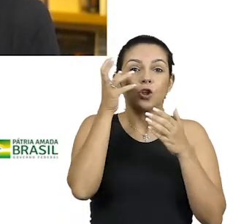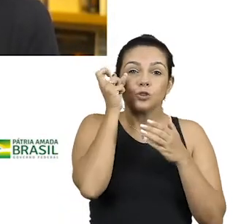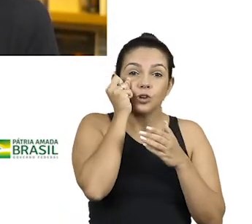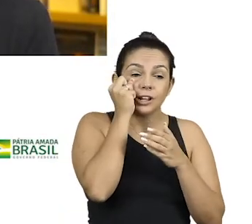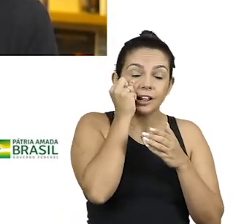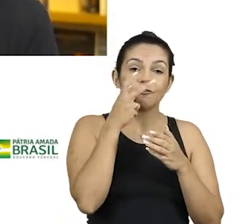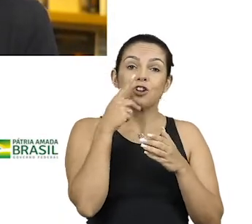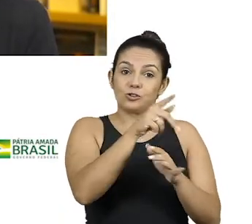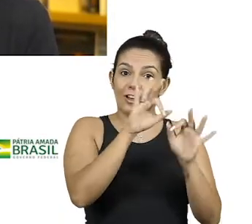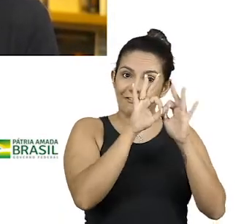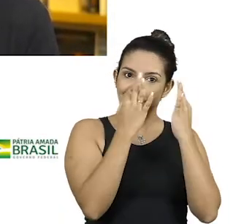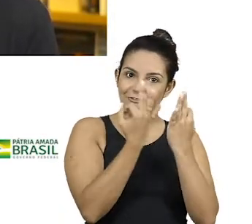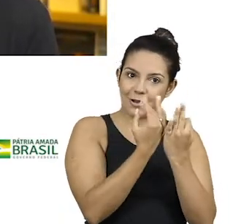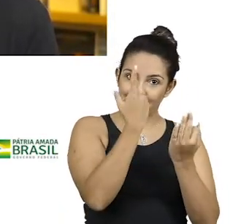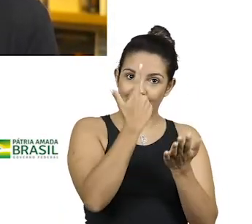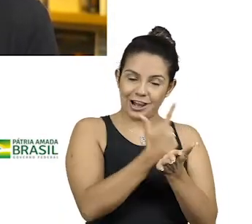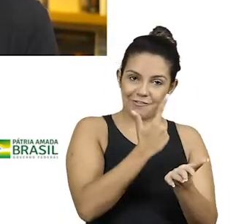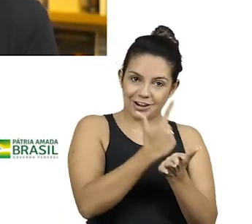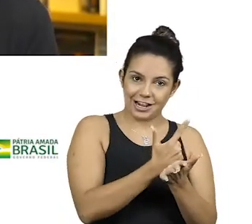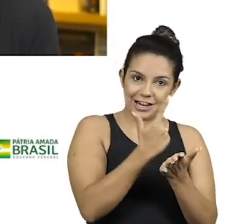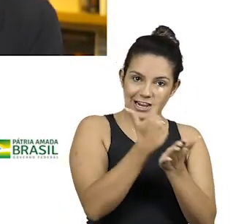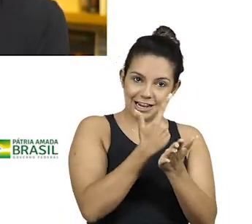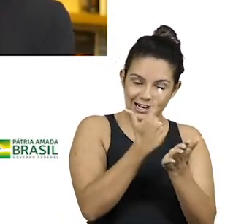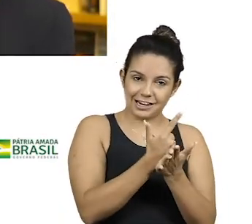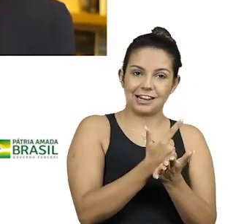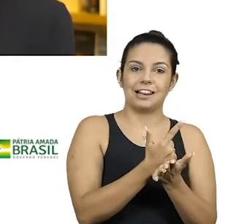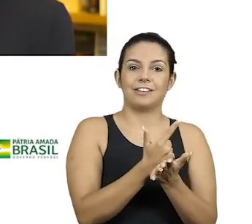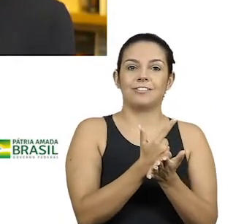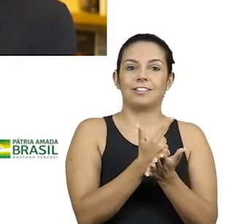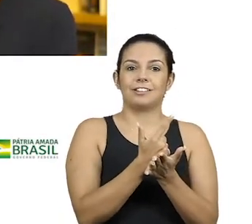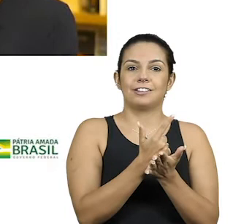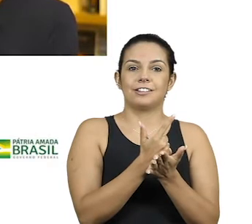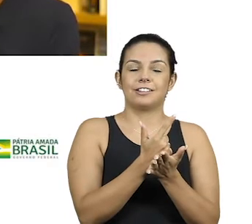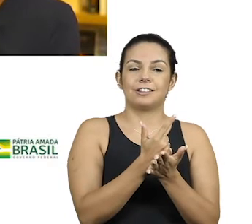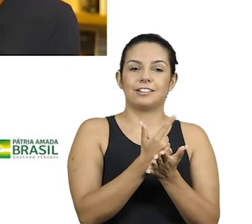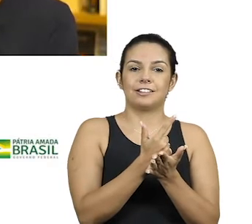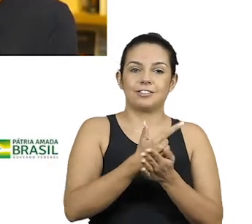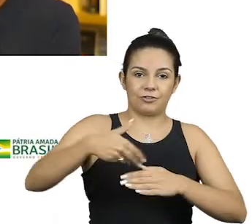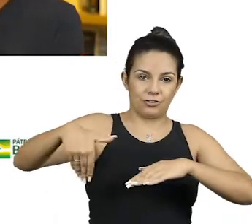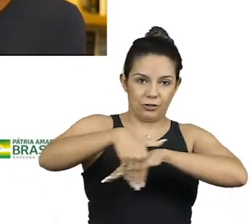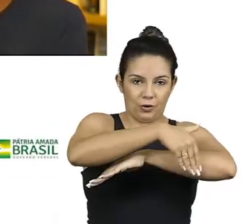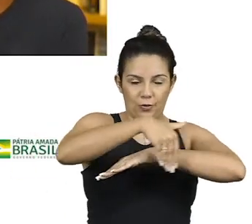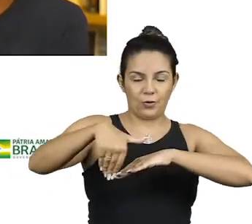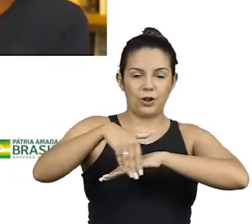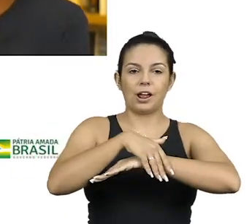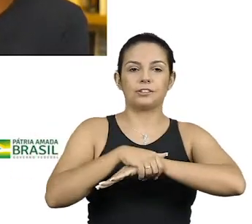família, que tinha uma livraria, livraria transatlântica, ali na travessa,